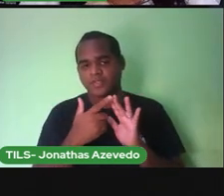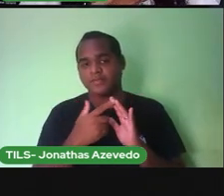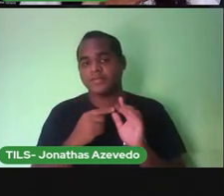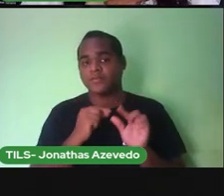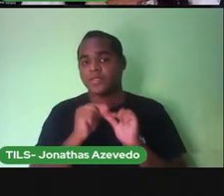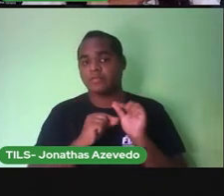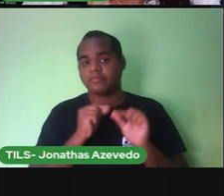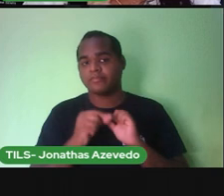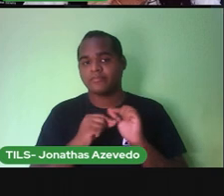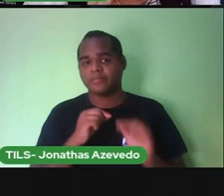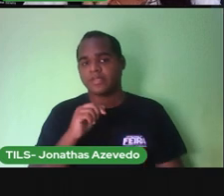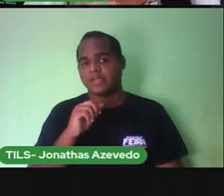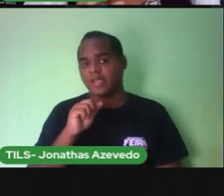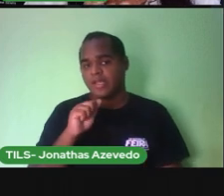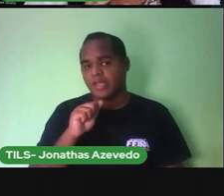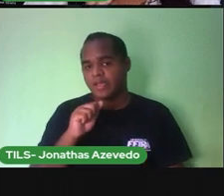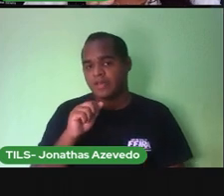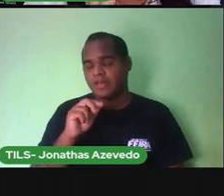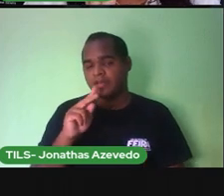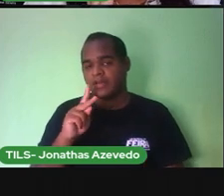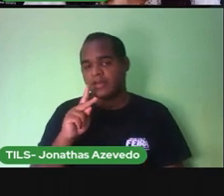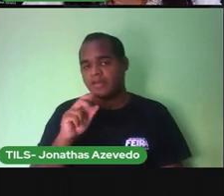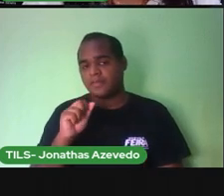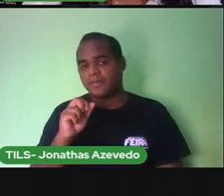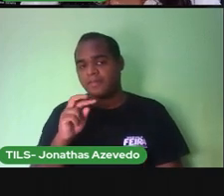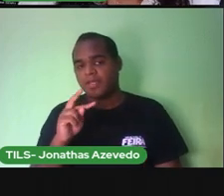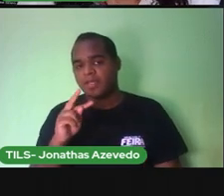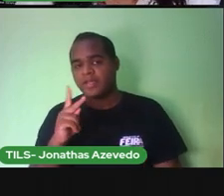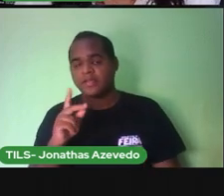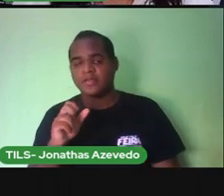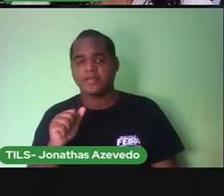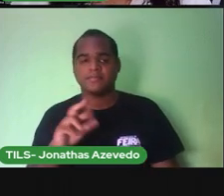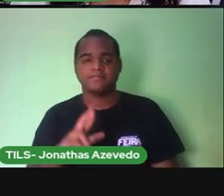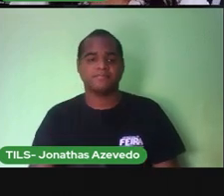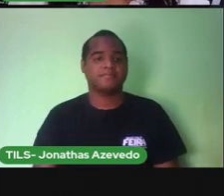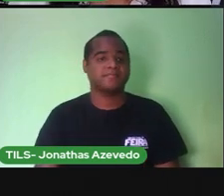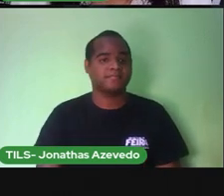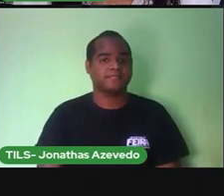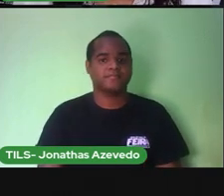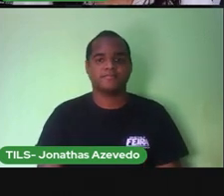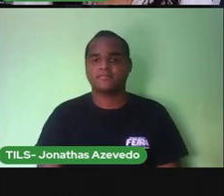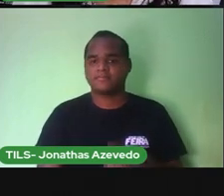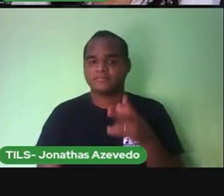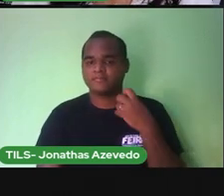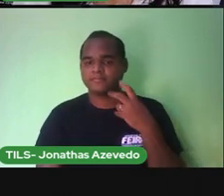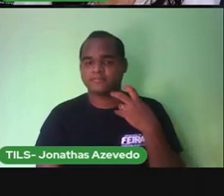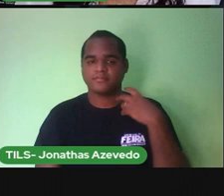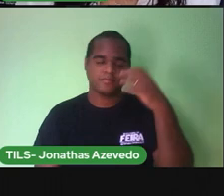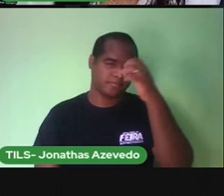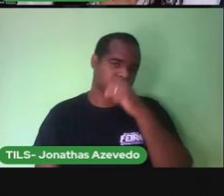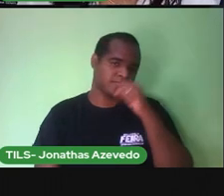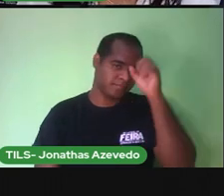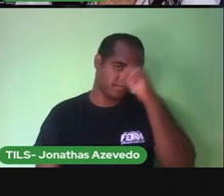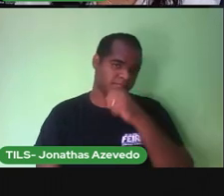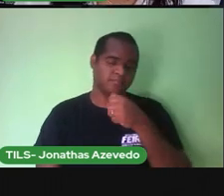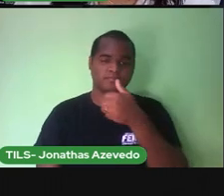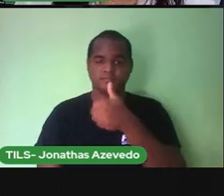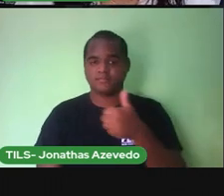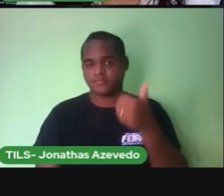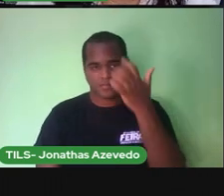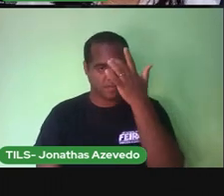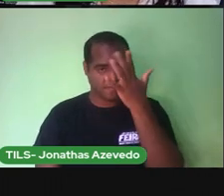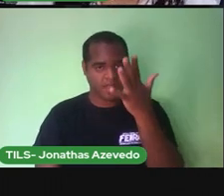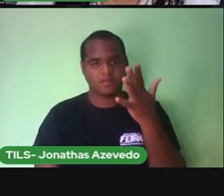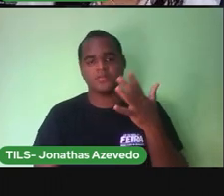A-pa-nhar. Quando você aprende a fazer assim, fica tão fácil descobrir